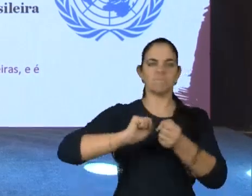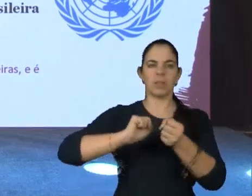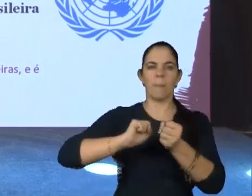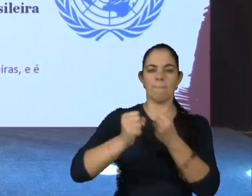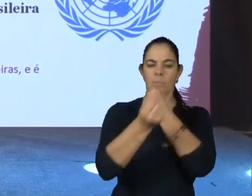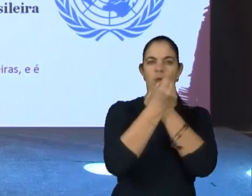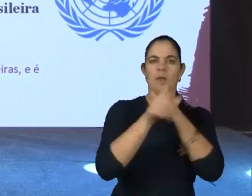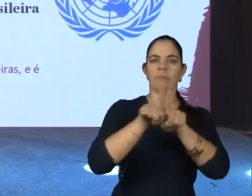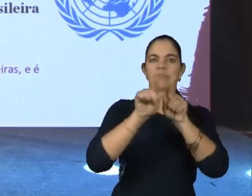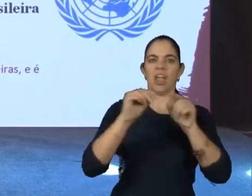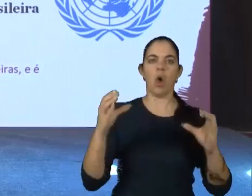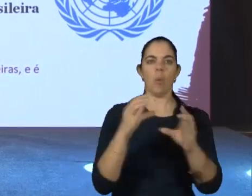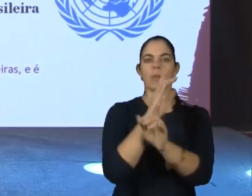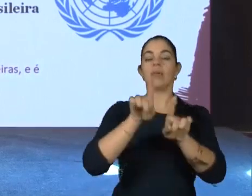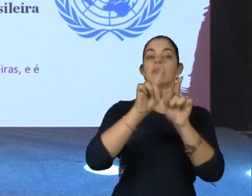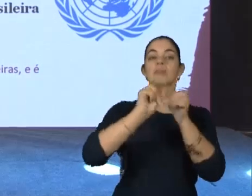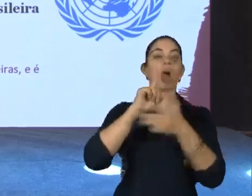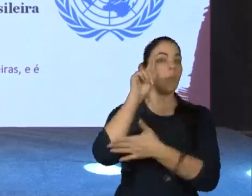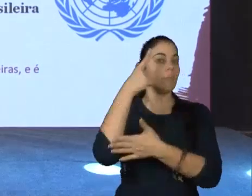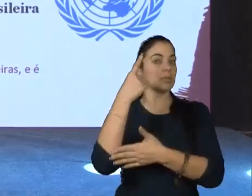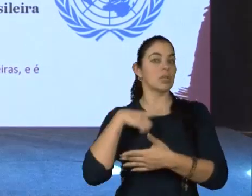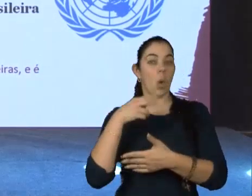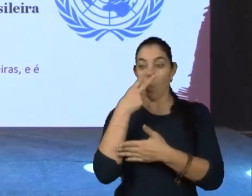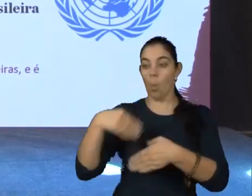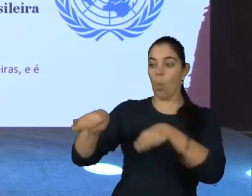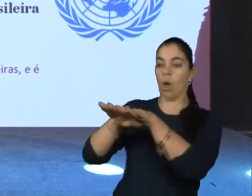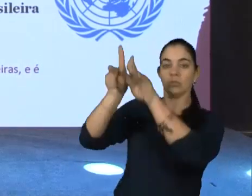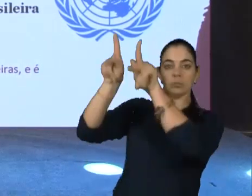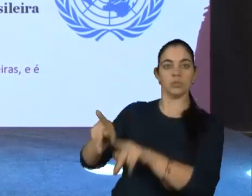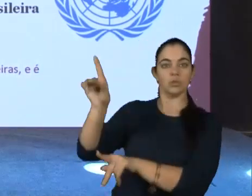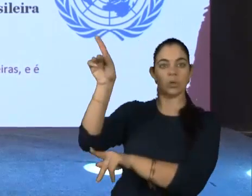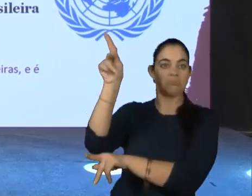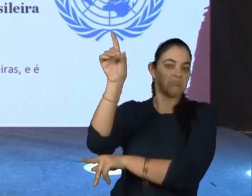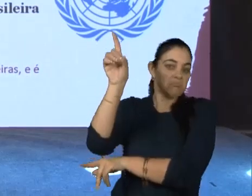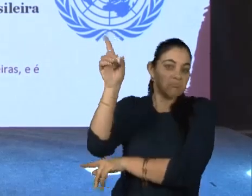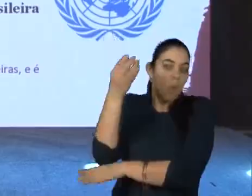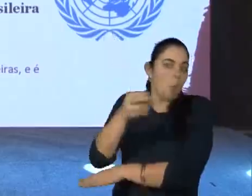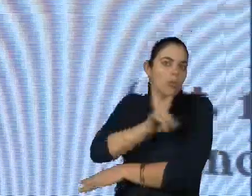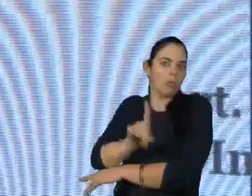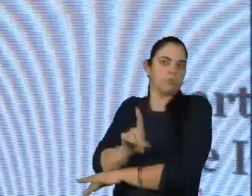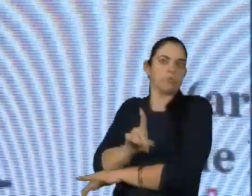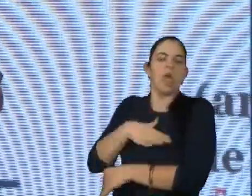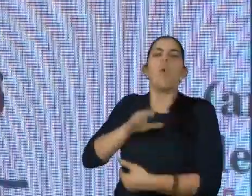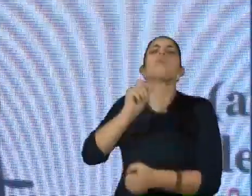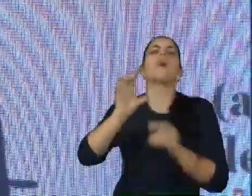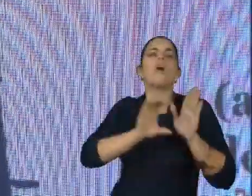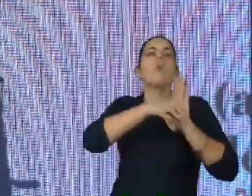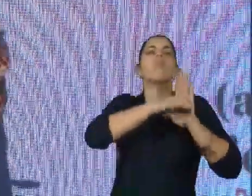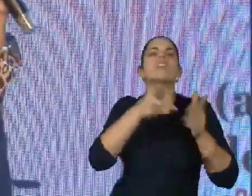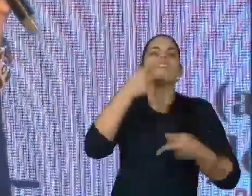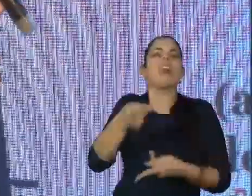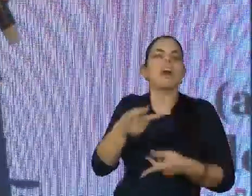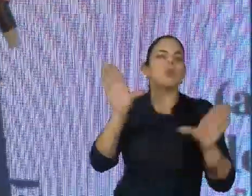plena e efetiva em igualdade de condições com as demais pessoas. o que esse conceito quer dizer,